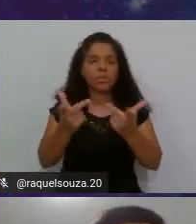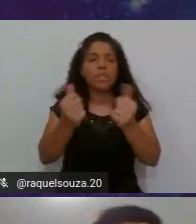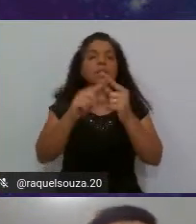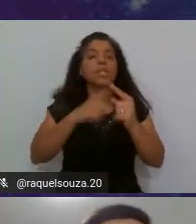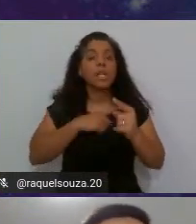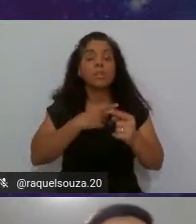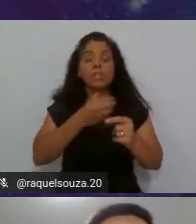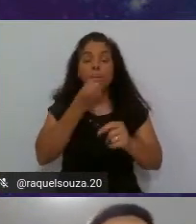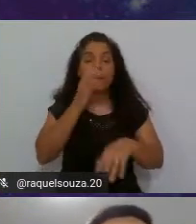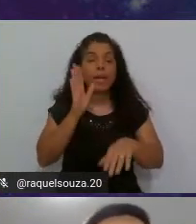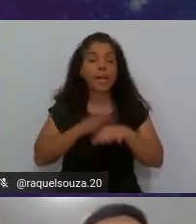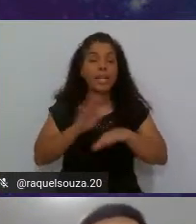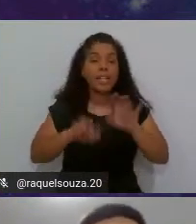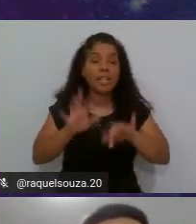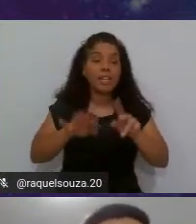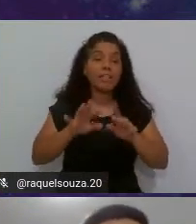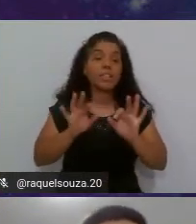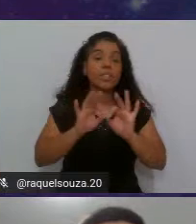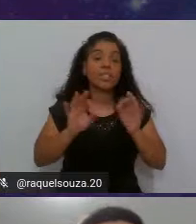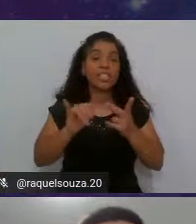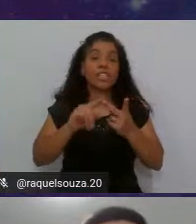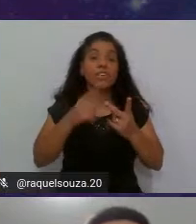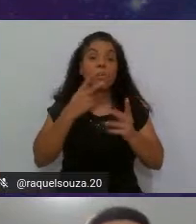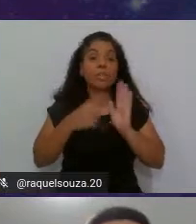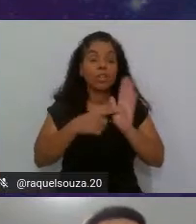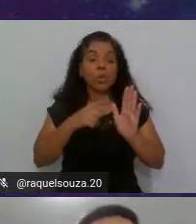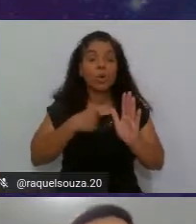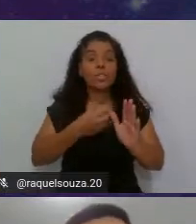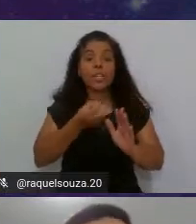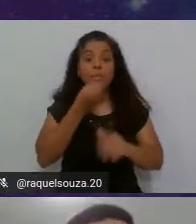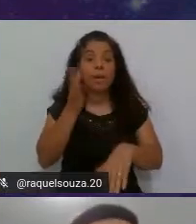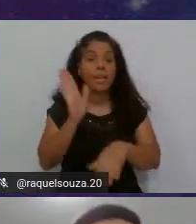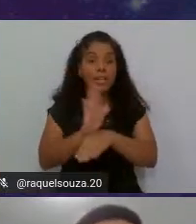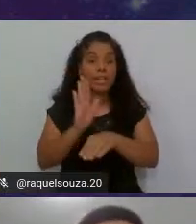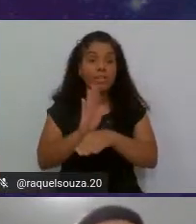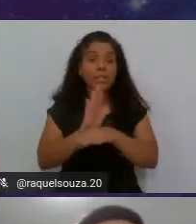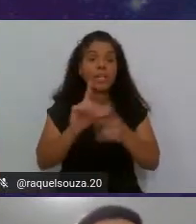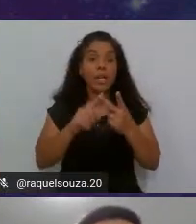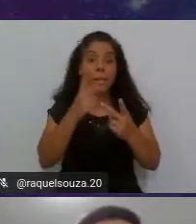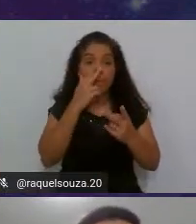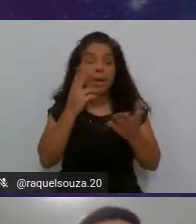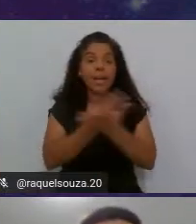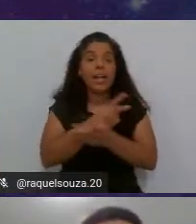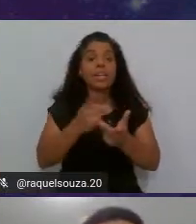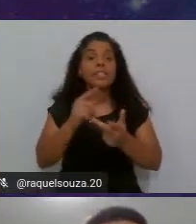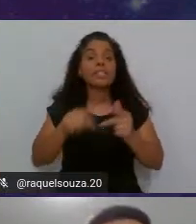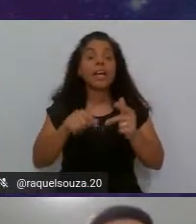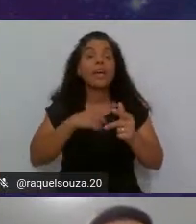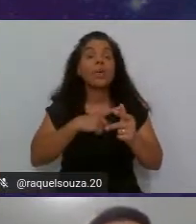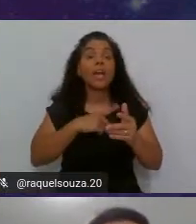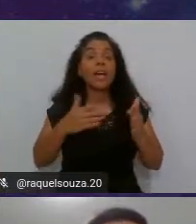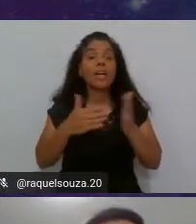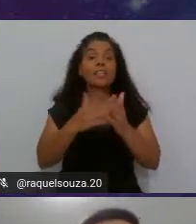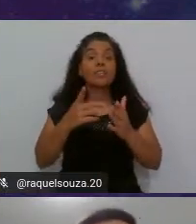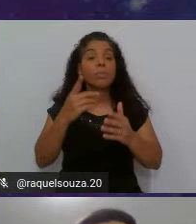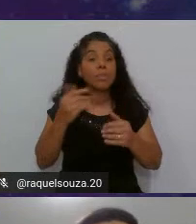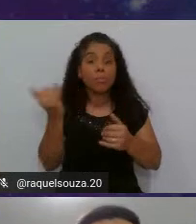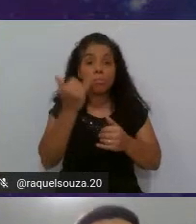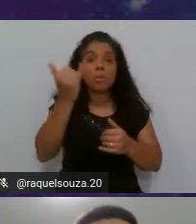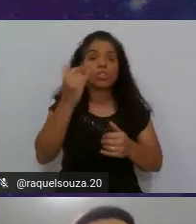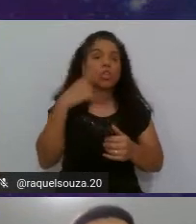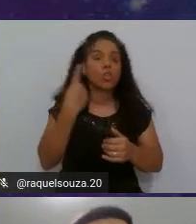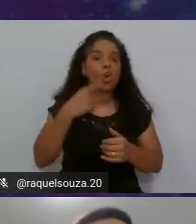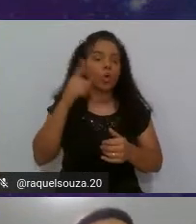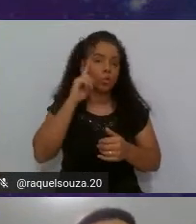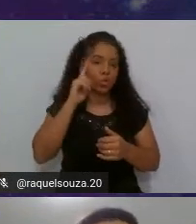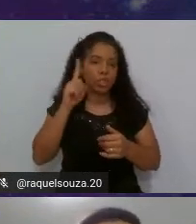intangíveis. Eu vou mostrar aqui para vocês dois benefícios que parecem ser intangíveis, mas que é muito importante no nosso dia a dia. O primeiro